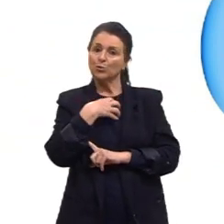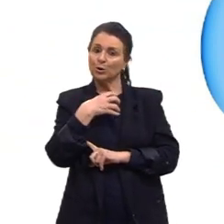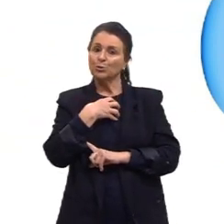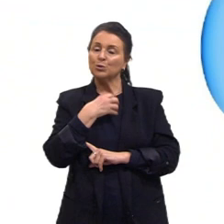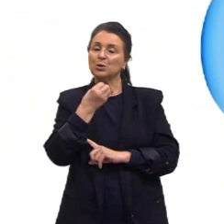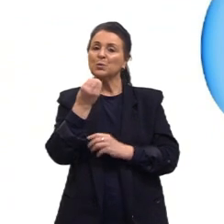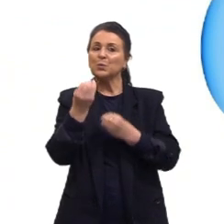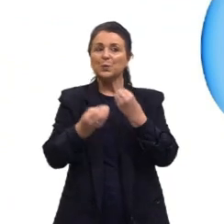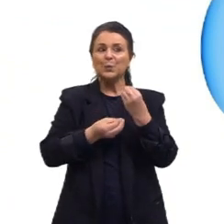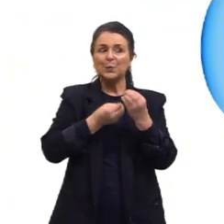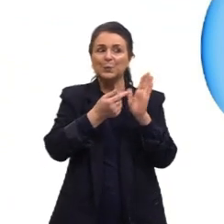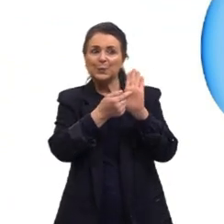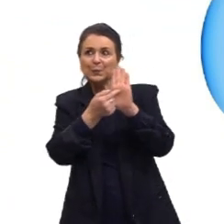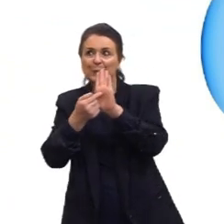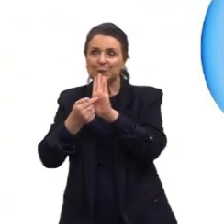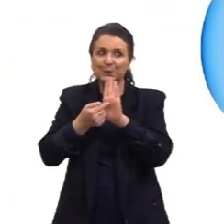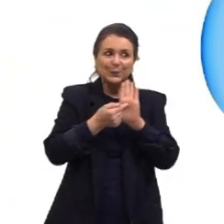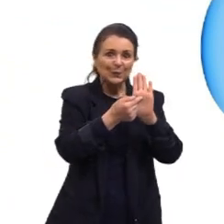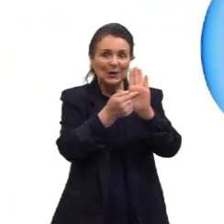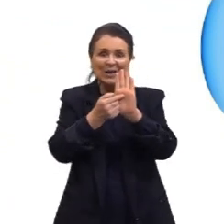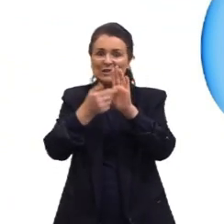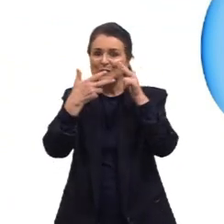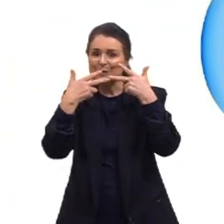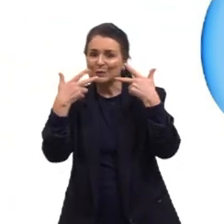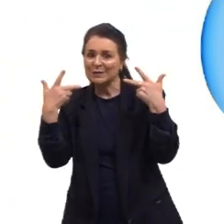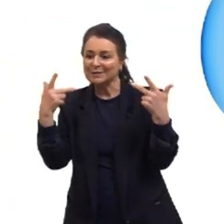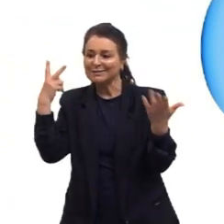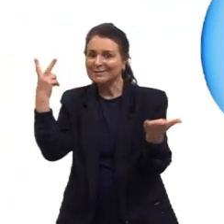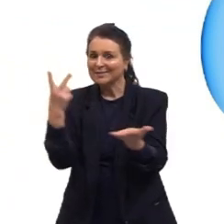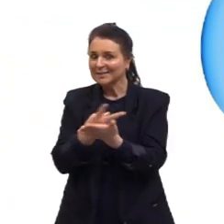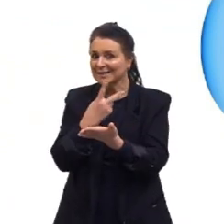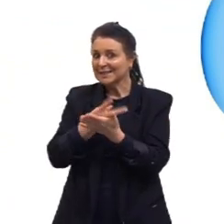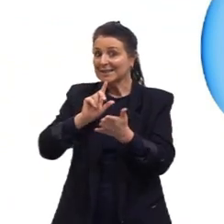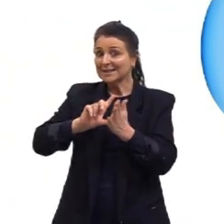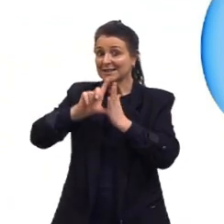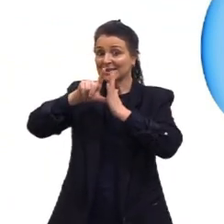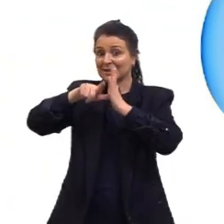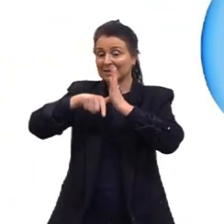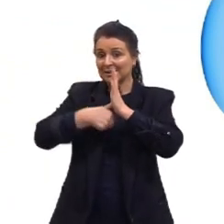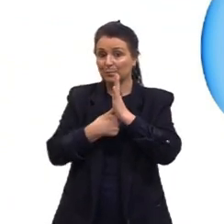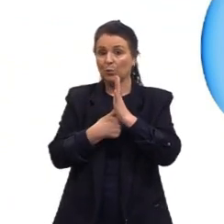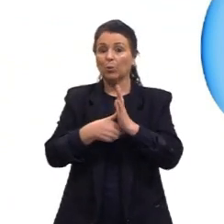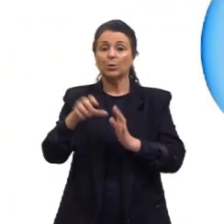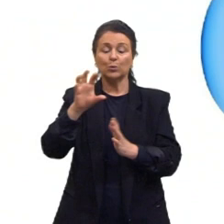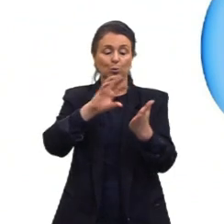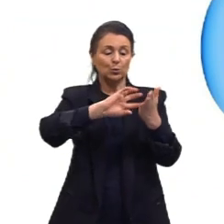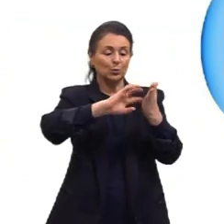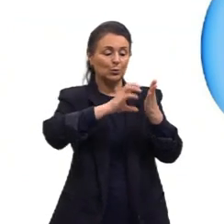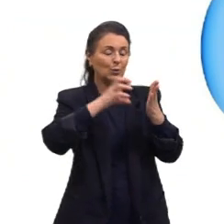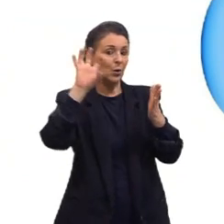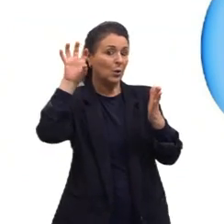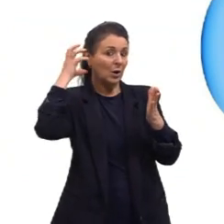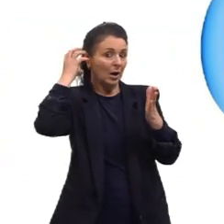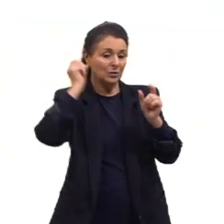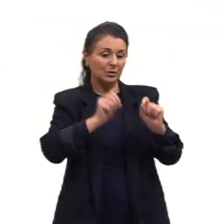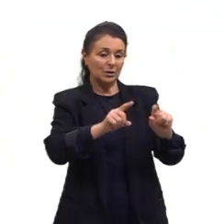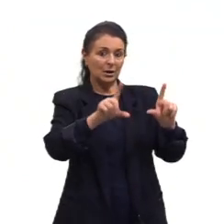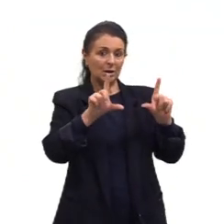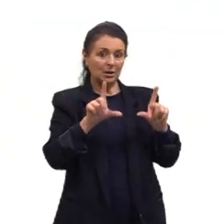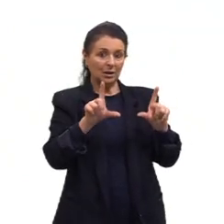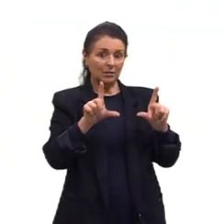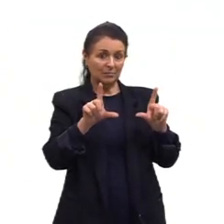aí as novidades sobre o que estava acontecendo. E, posteriormente, do rádio e da televisão, a gente